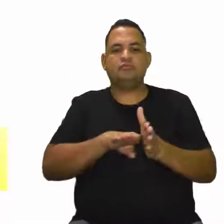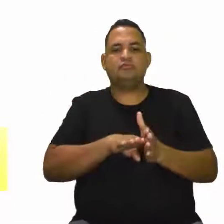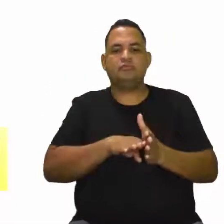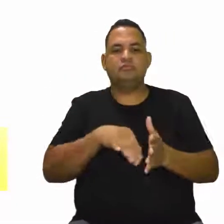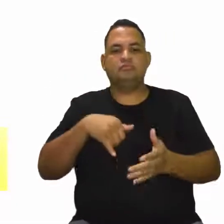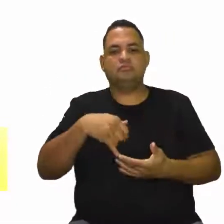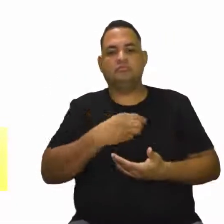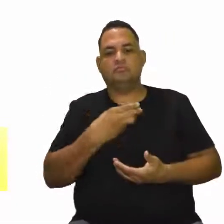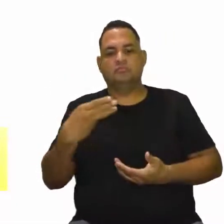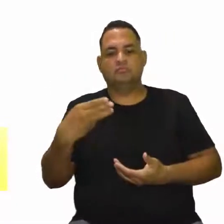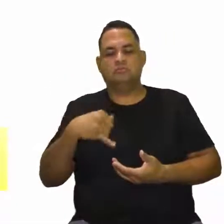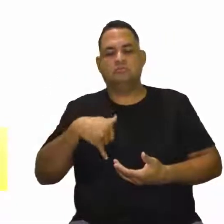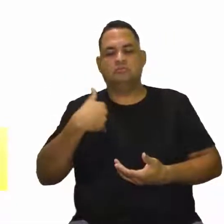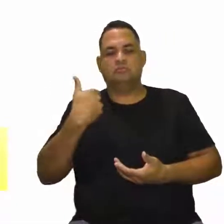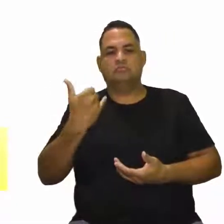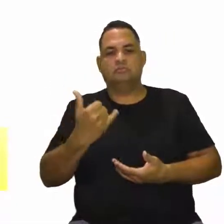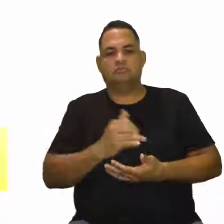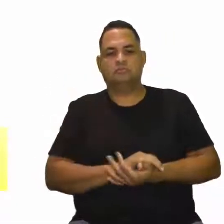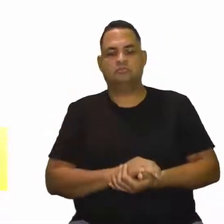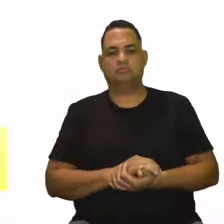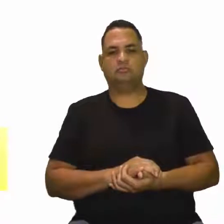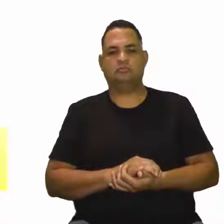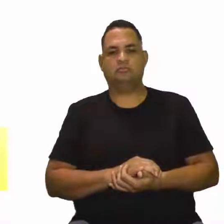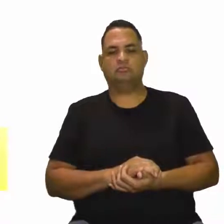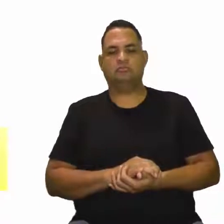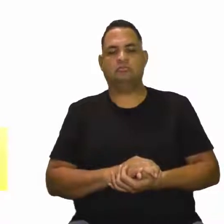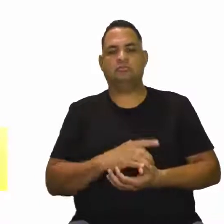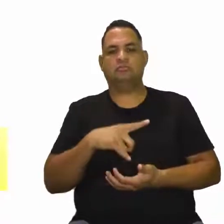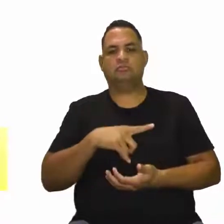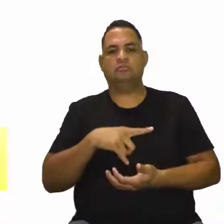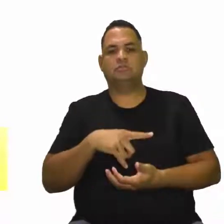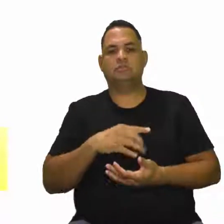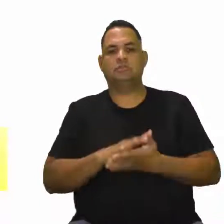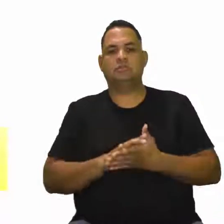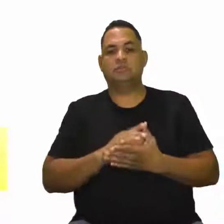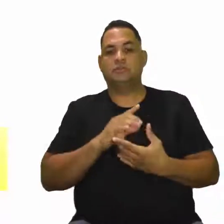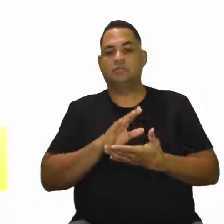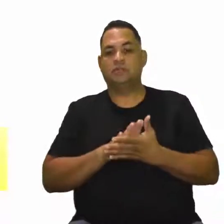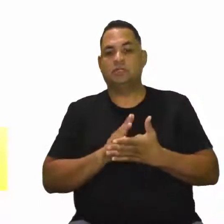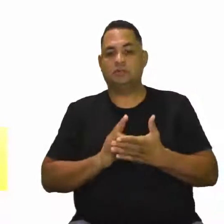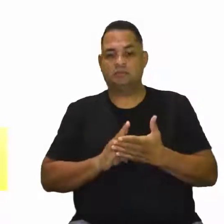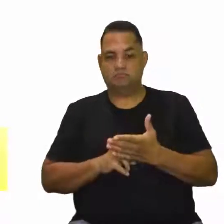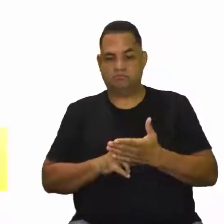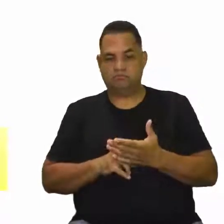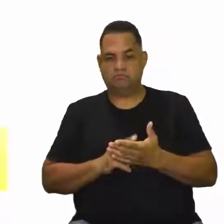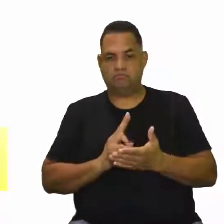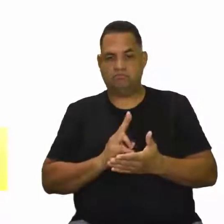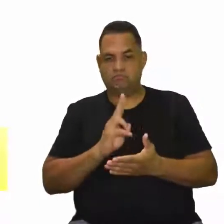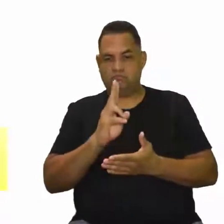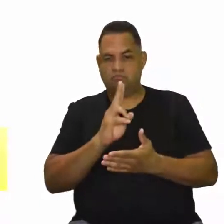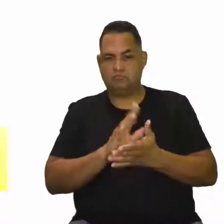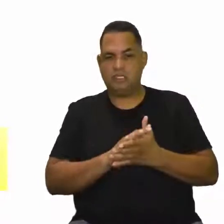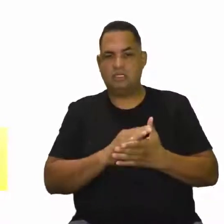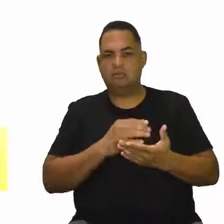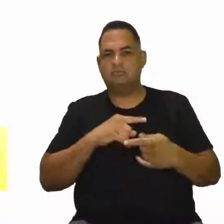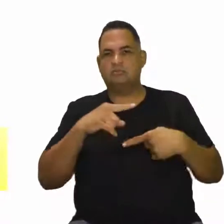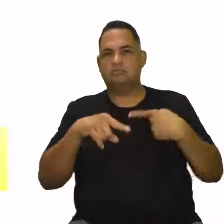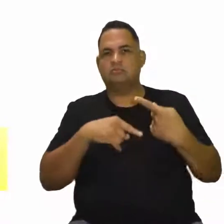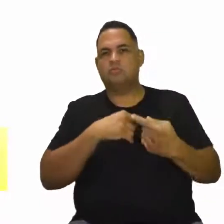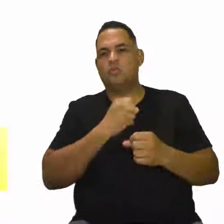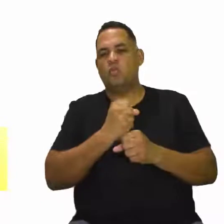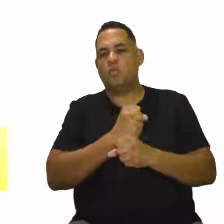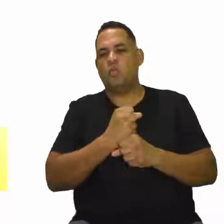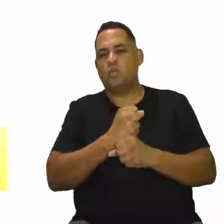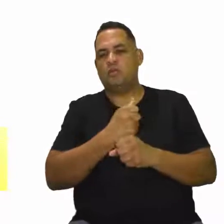idade, com a avançada idade. E tem uma projeção, né? Para daqui uns 4 anos, para 2025,